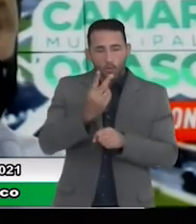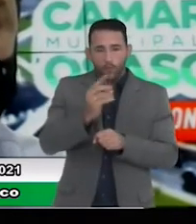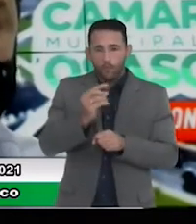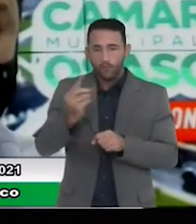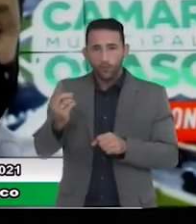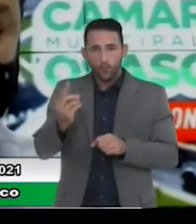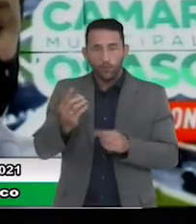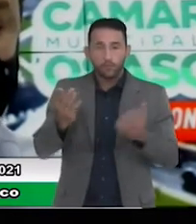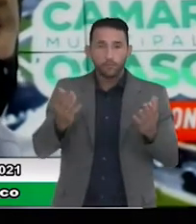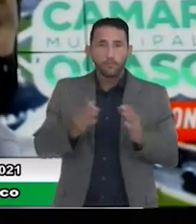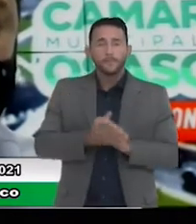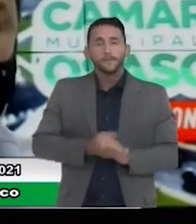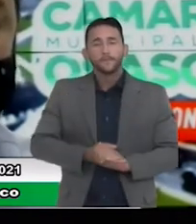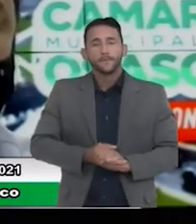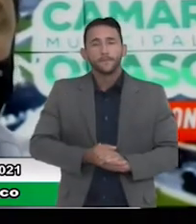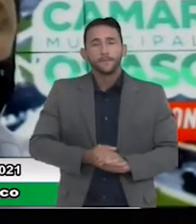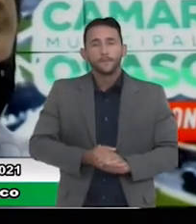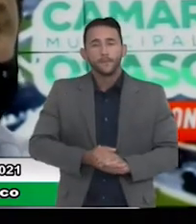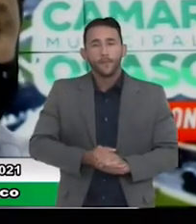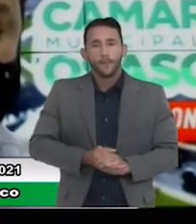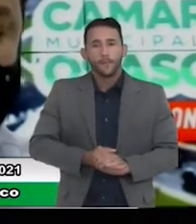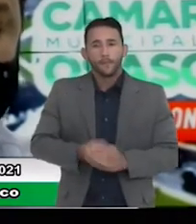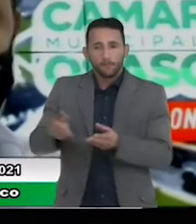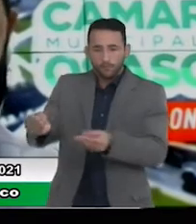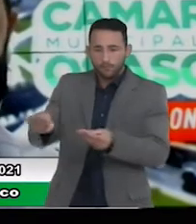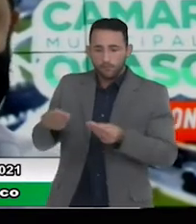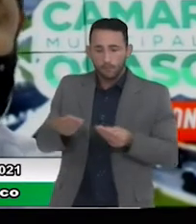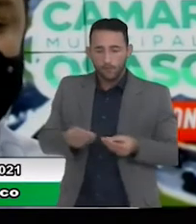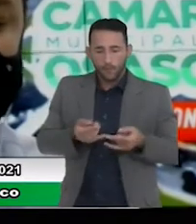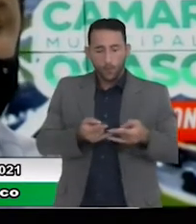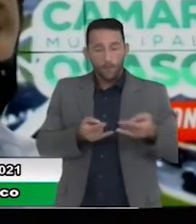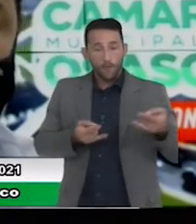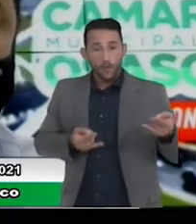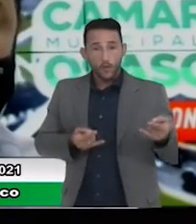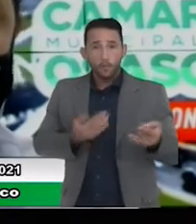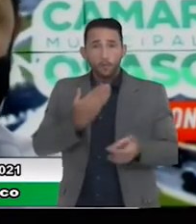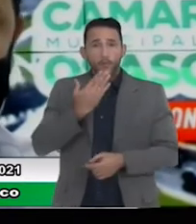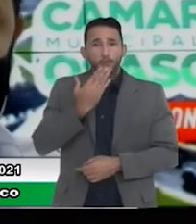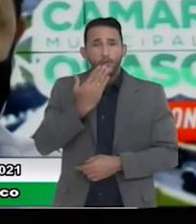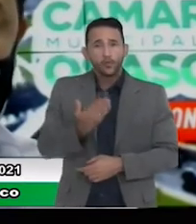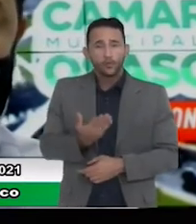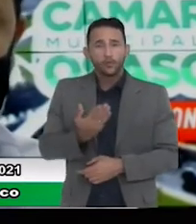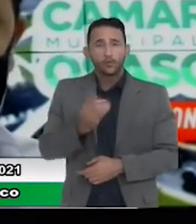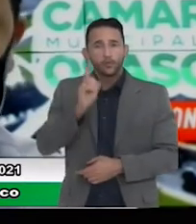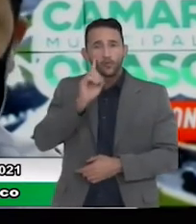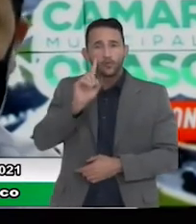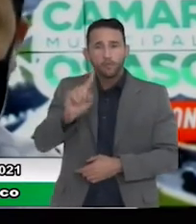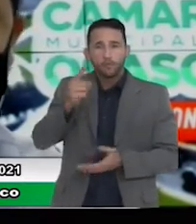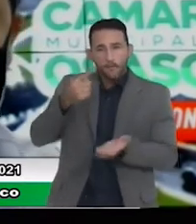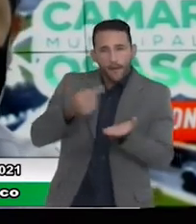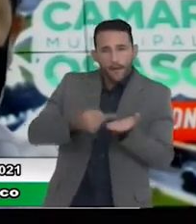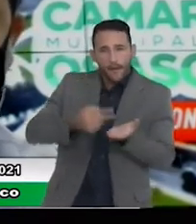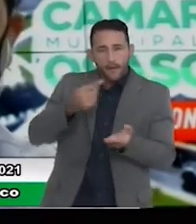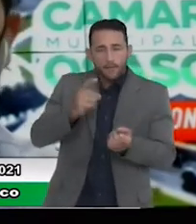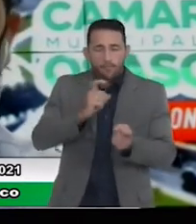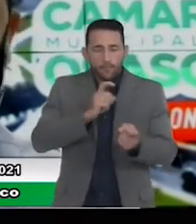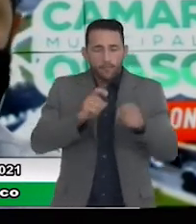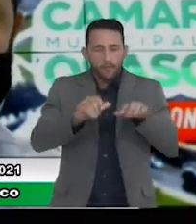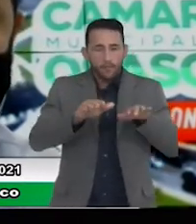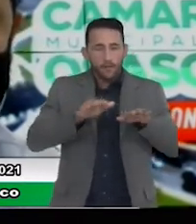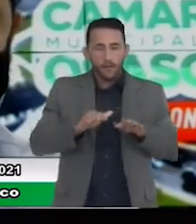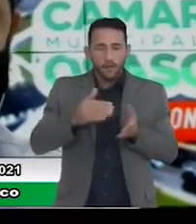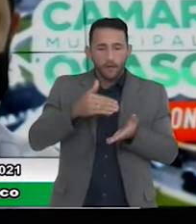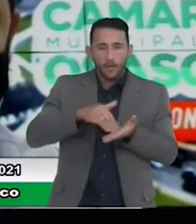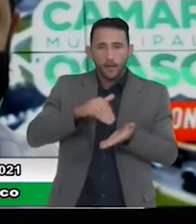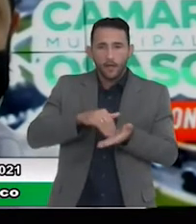Encaminhamos um ofício fazendo a solicitação de agendamento de audiência pública da Secretaria de